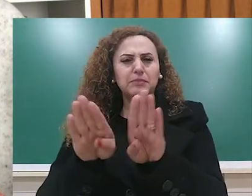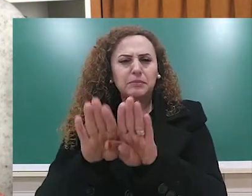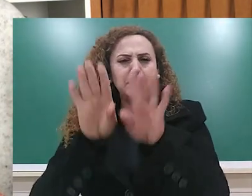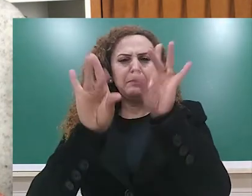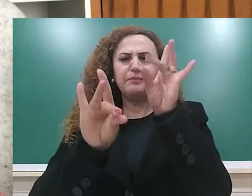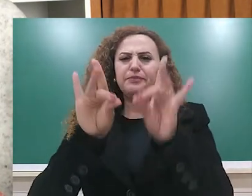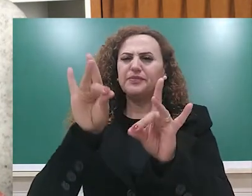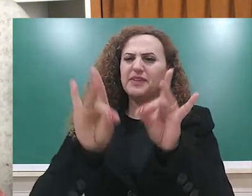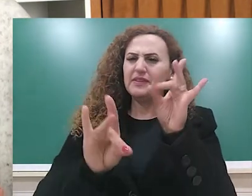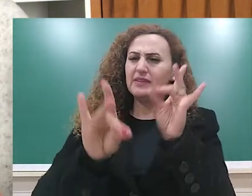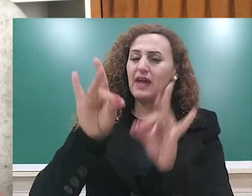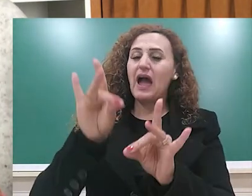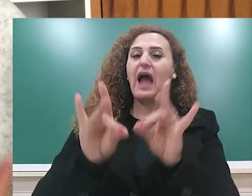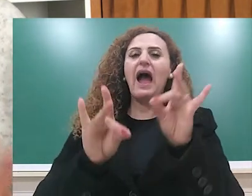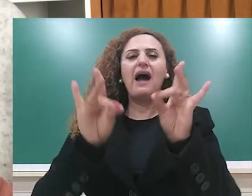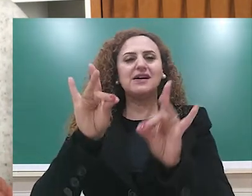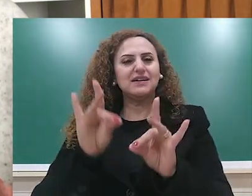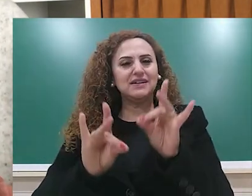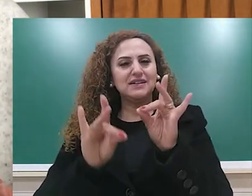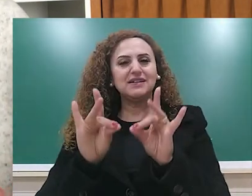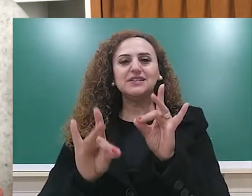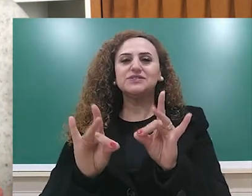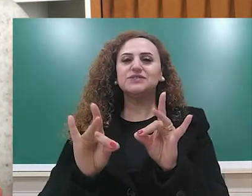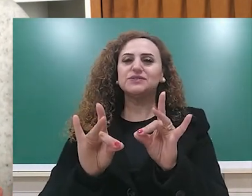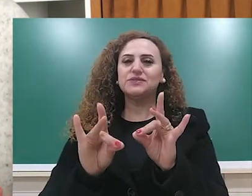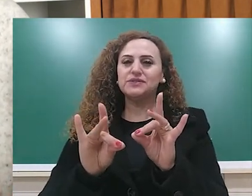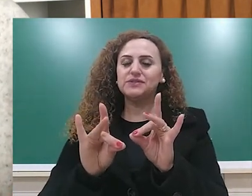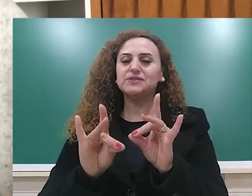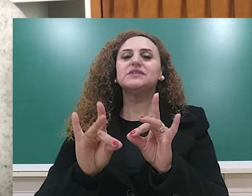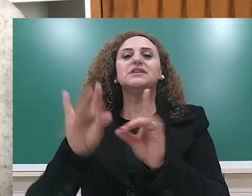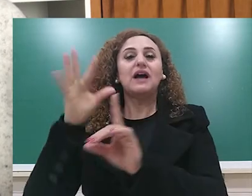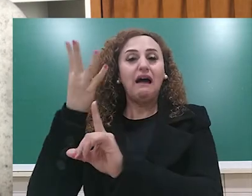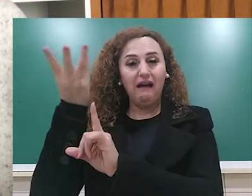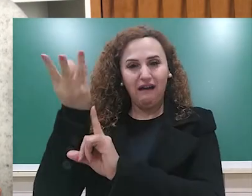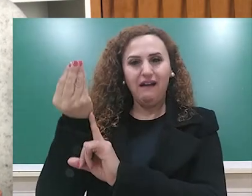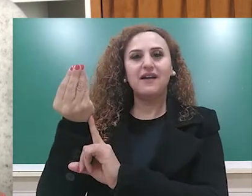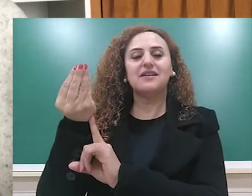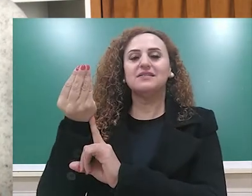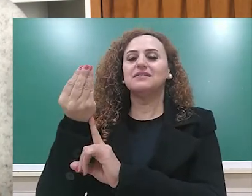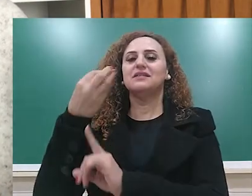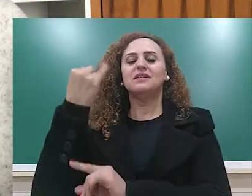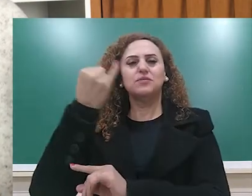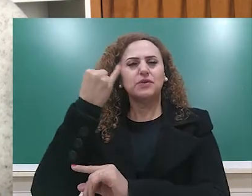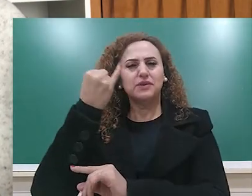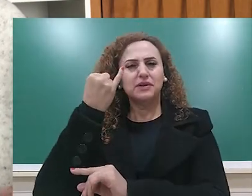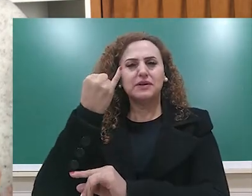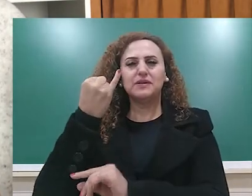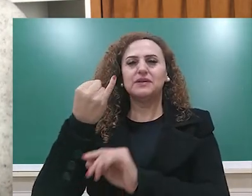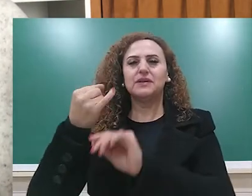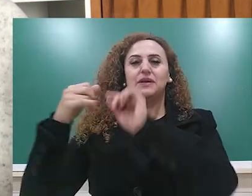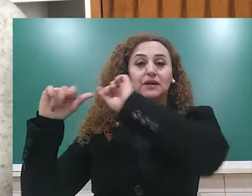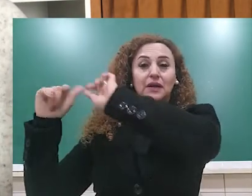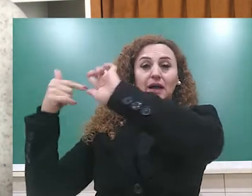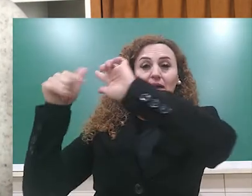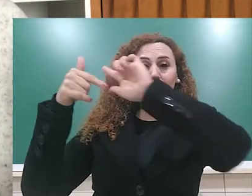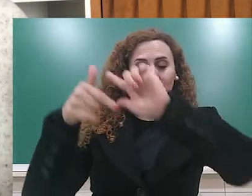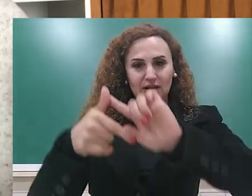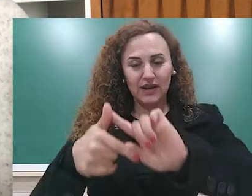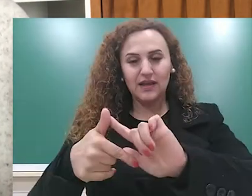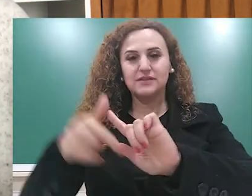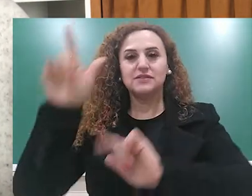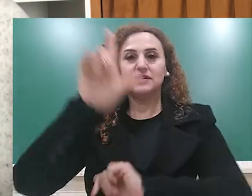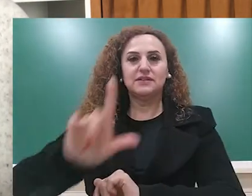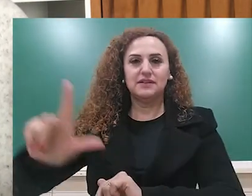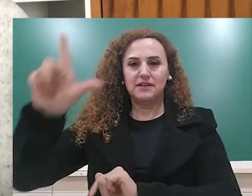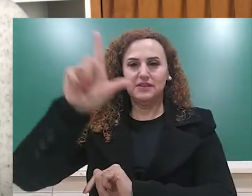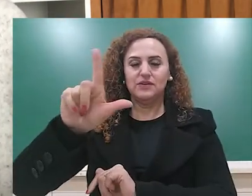peças teatrais. E a gente tem algumas peças que acabaram se tornando clássicos da literatura, como por exemplo, o Alto